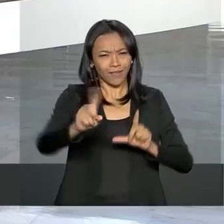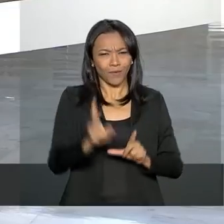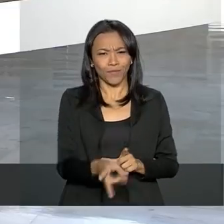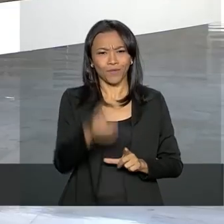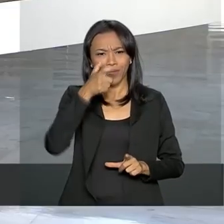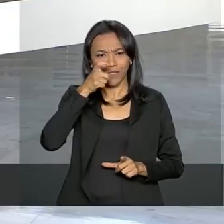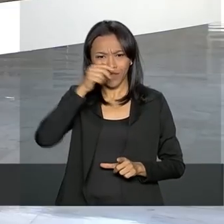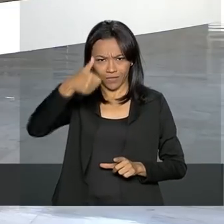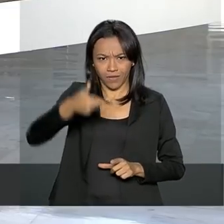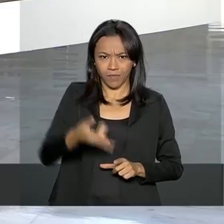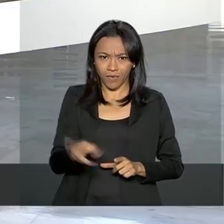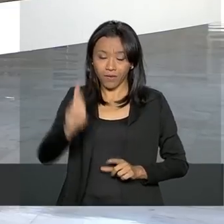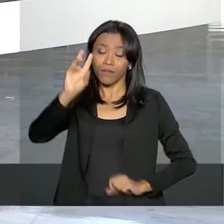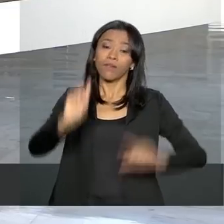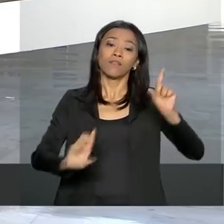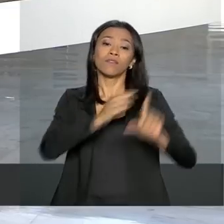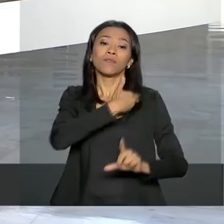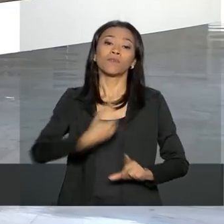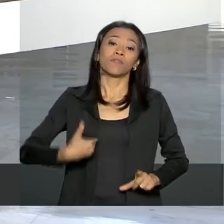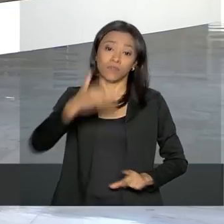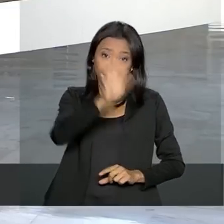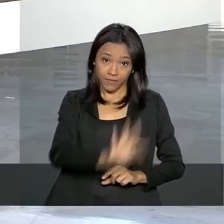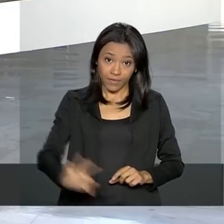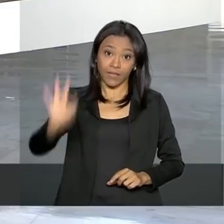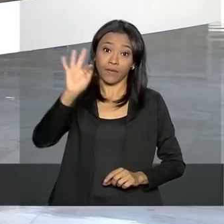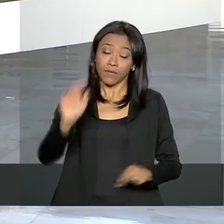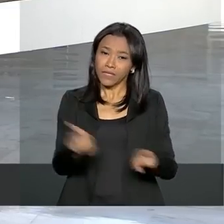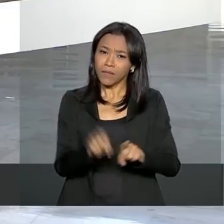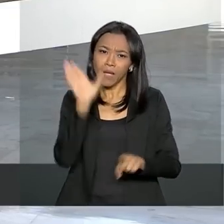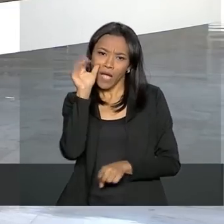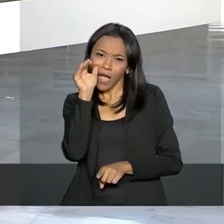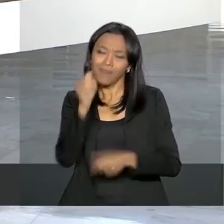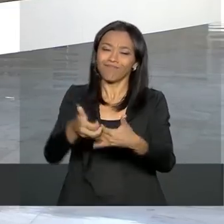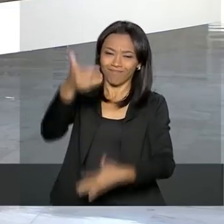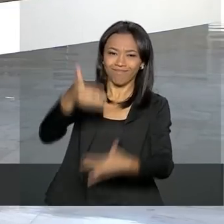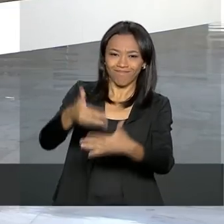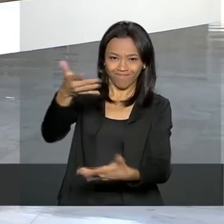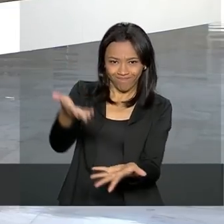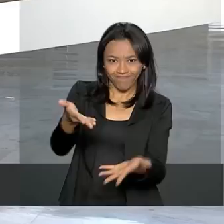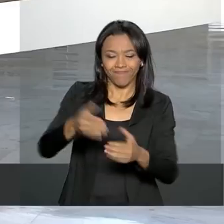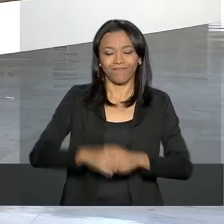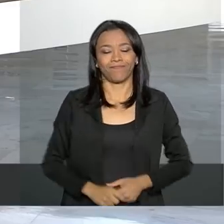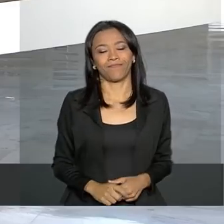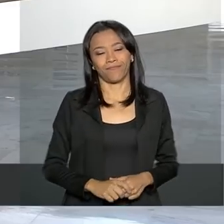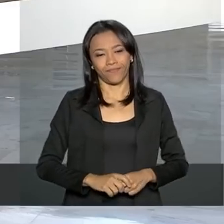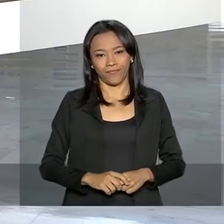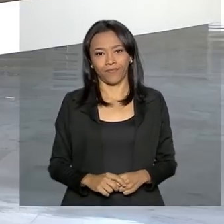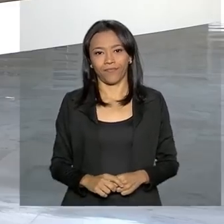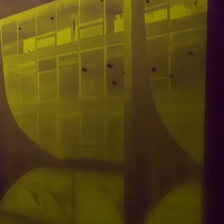daí, continue com a gente aqui na NBR, a TV do Governo Federal e nas nossas redes sociais.